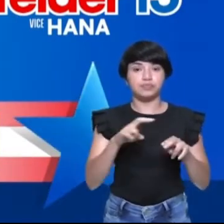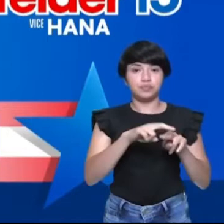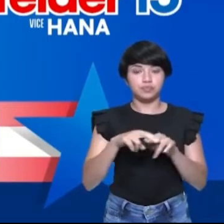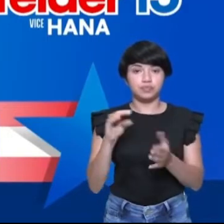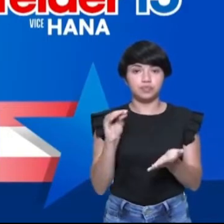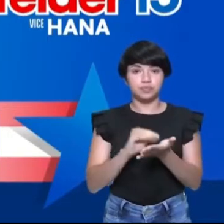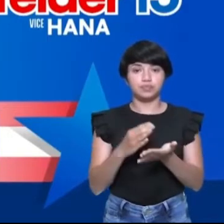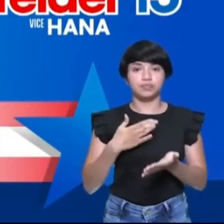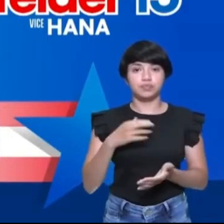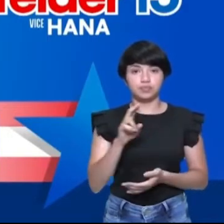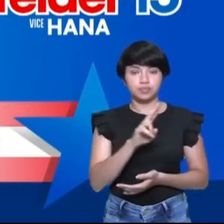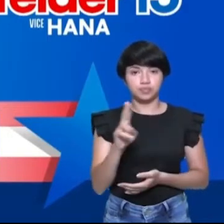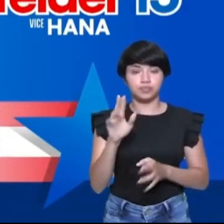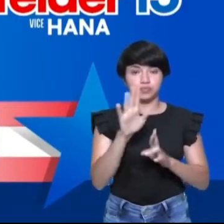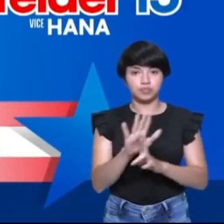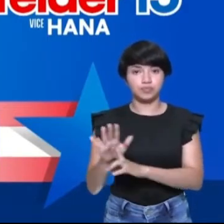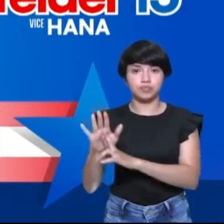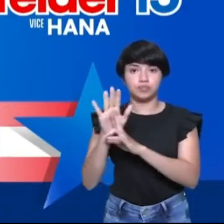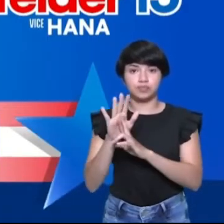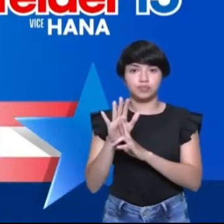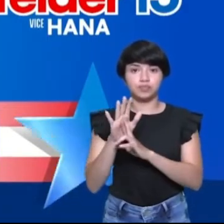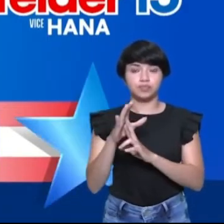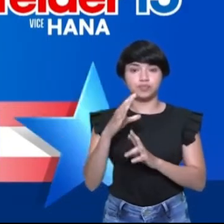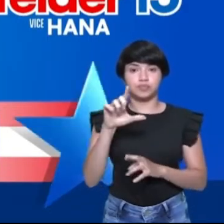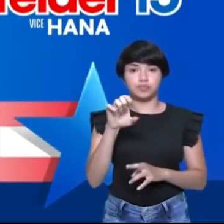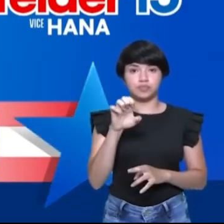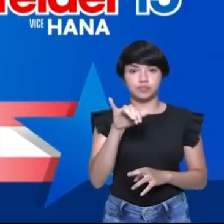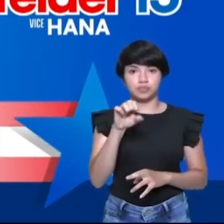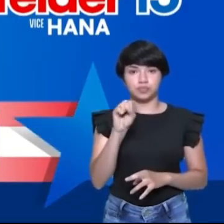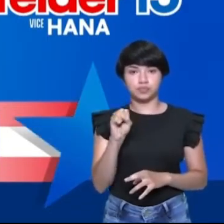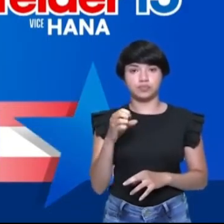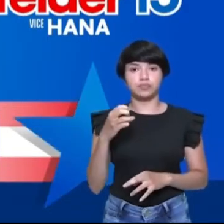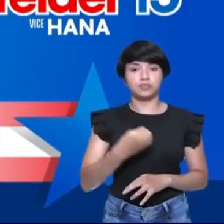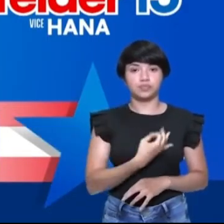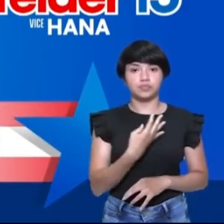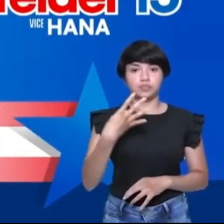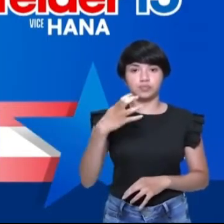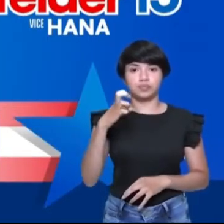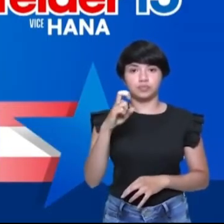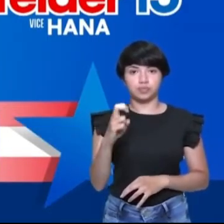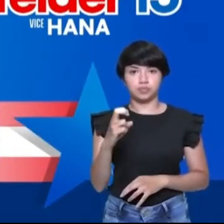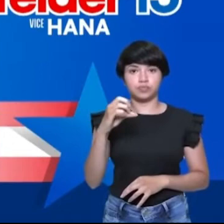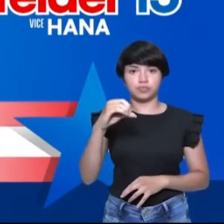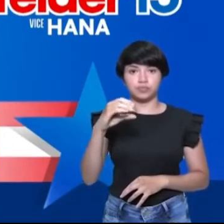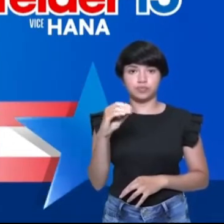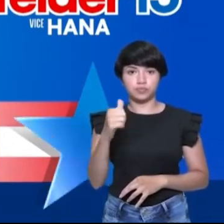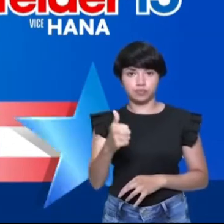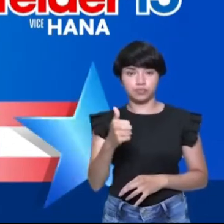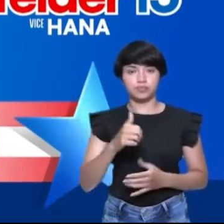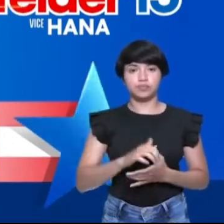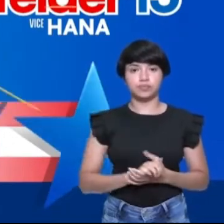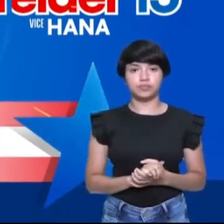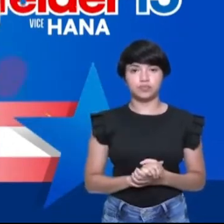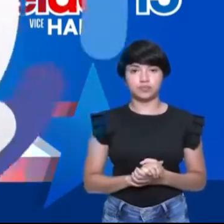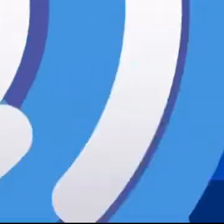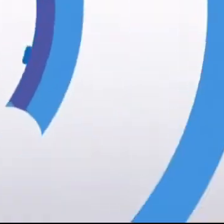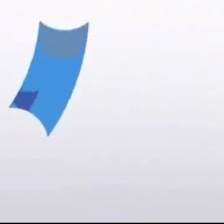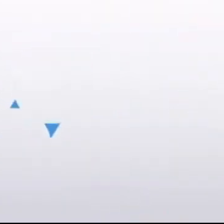Por isso, coloco o meu nome para lhe representar. Sou Clésio Santana, meu número é 4591.